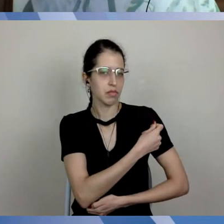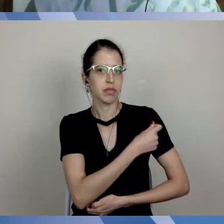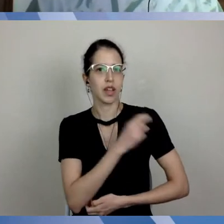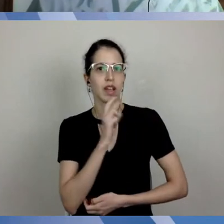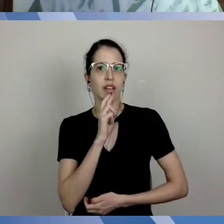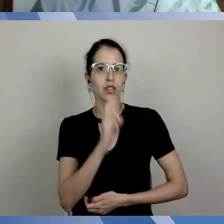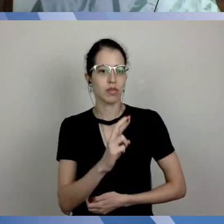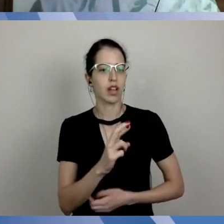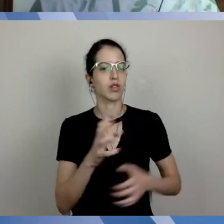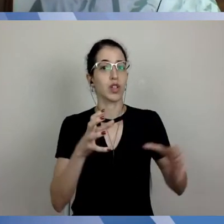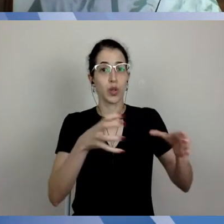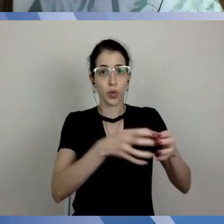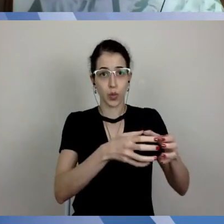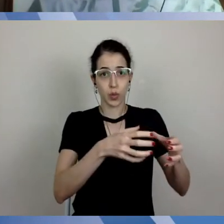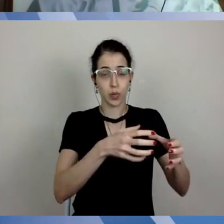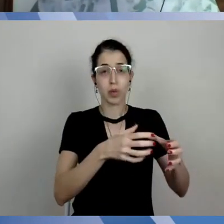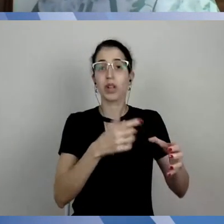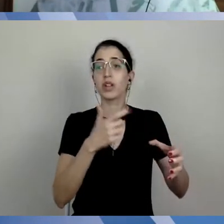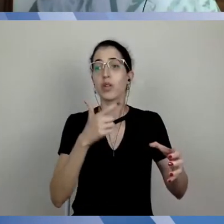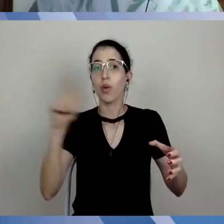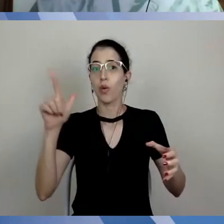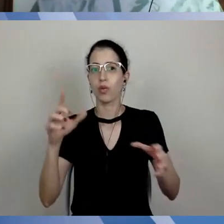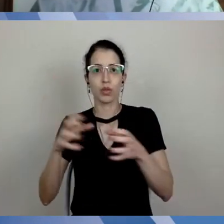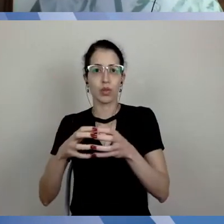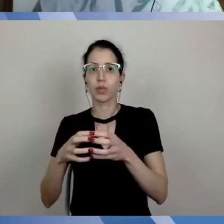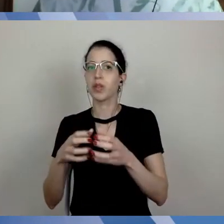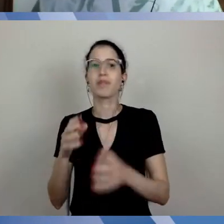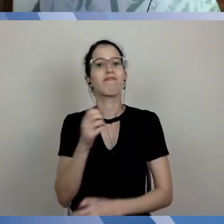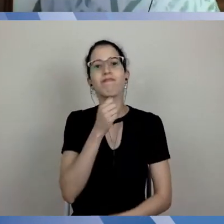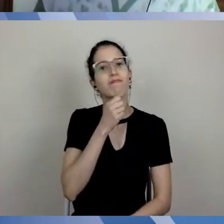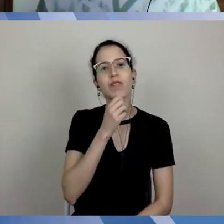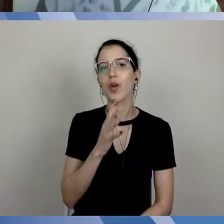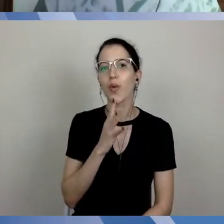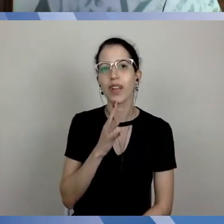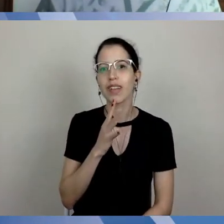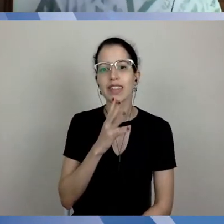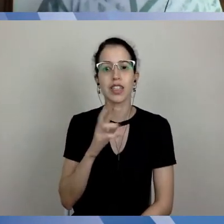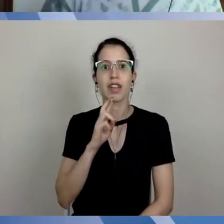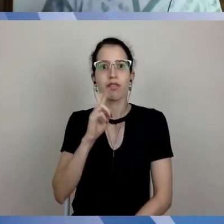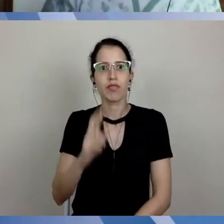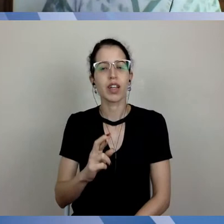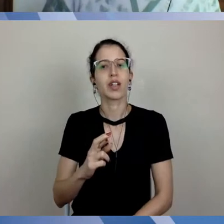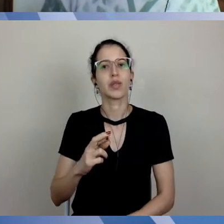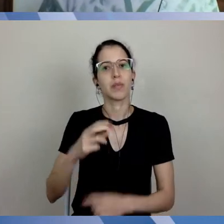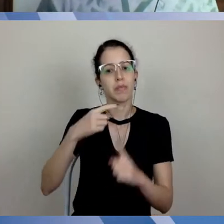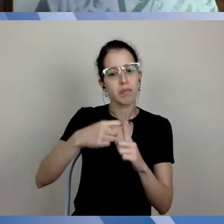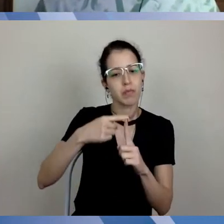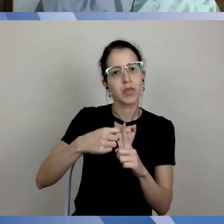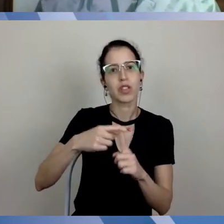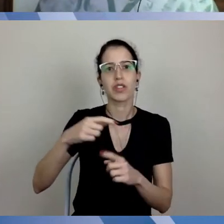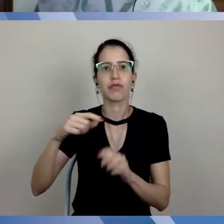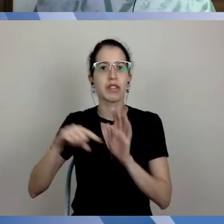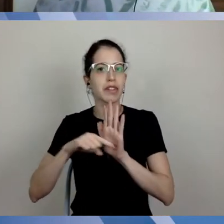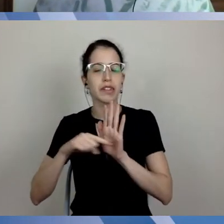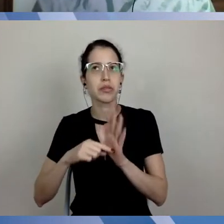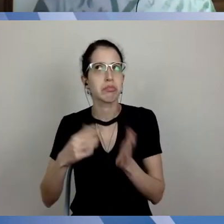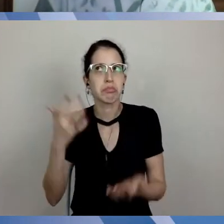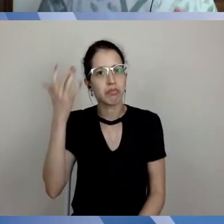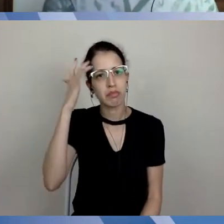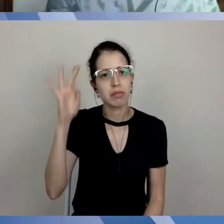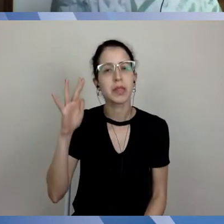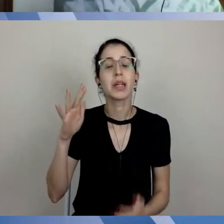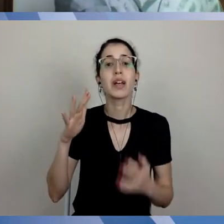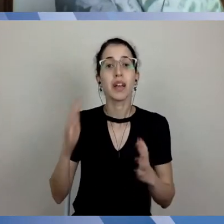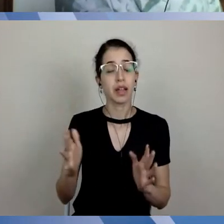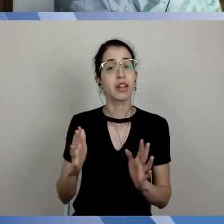com evidência científica a respeito das vacinas. Então, o que acontece? Muitas das decisões são tomadas em função de